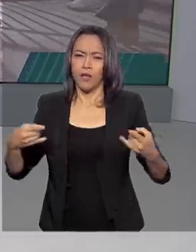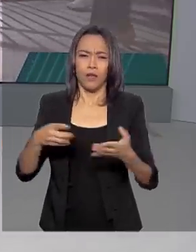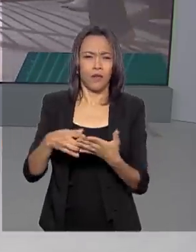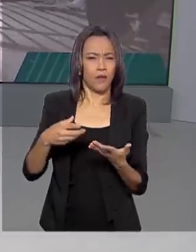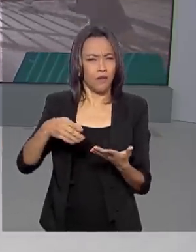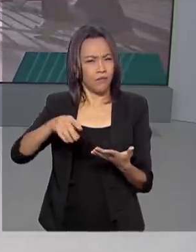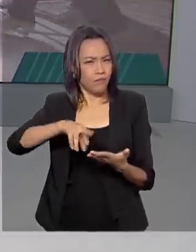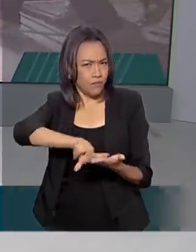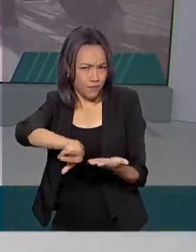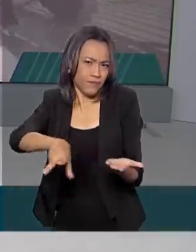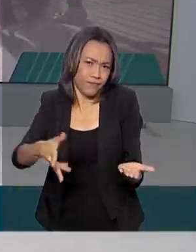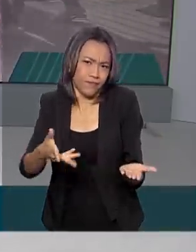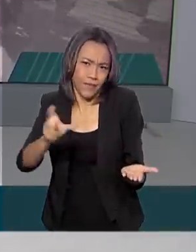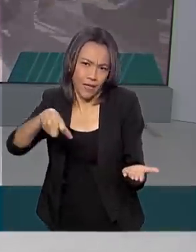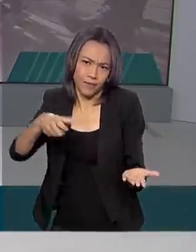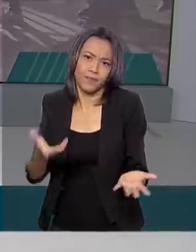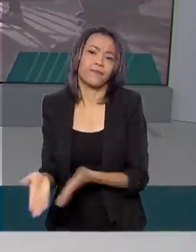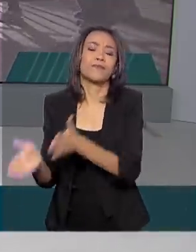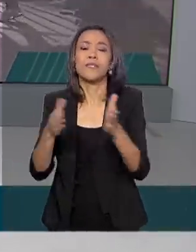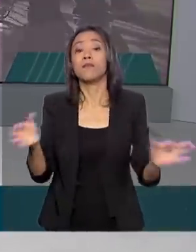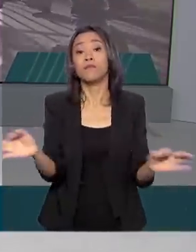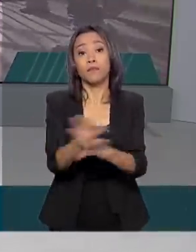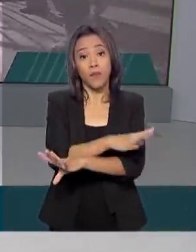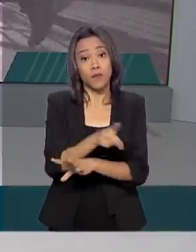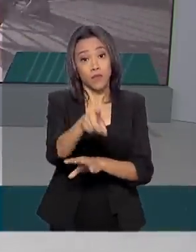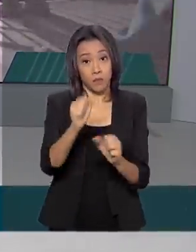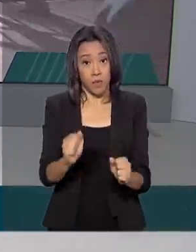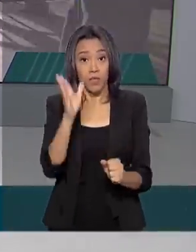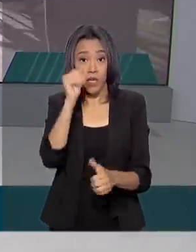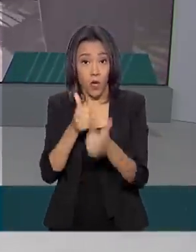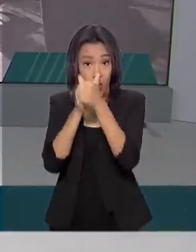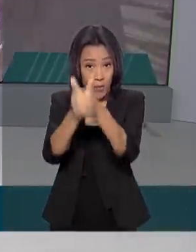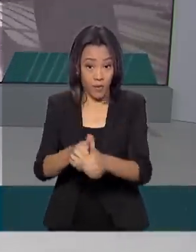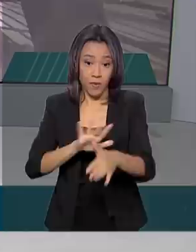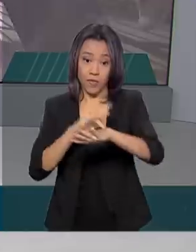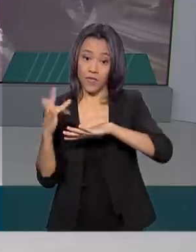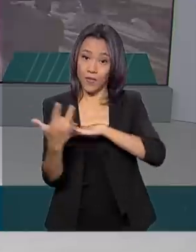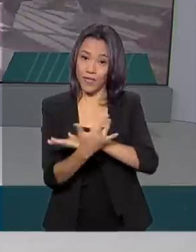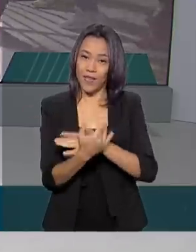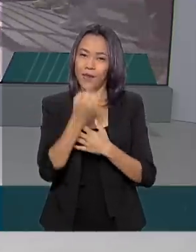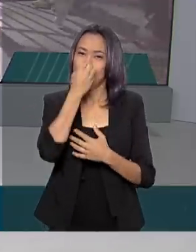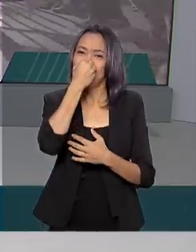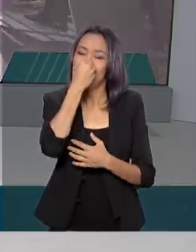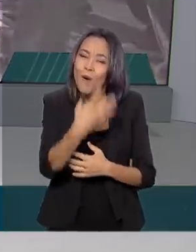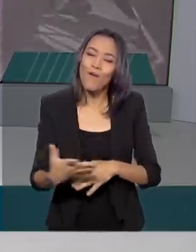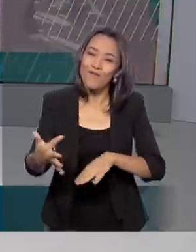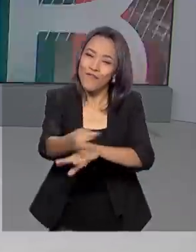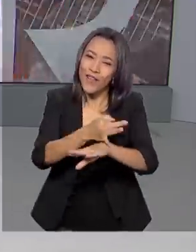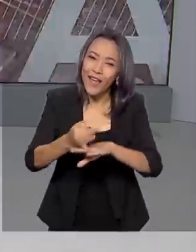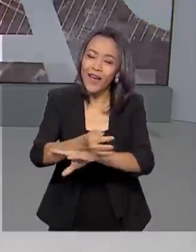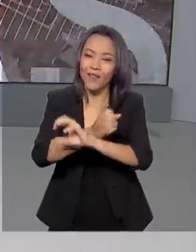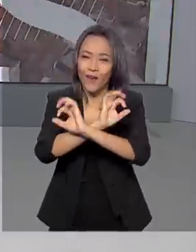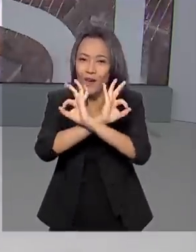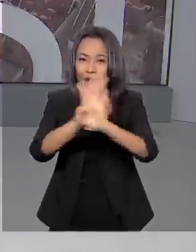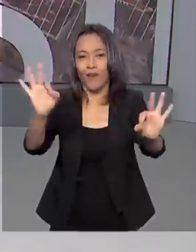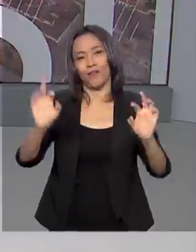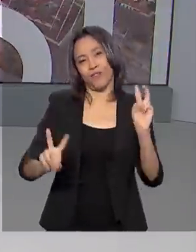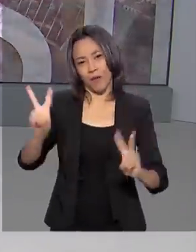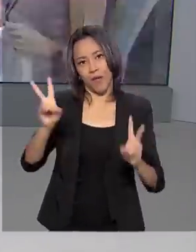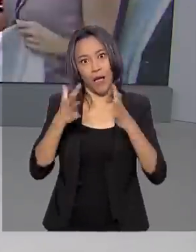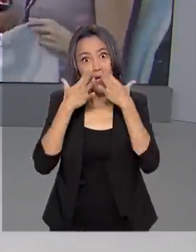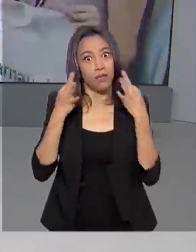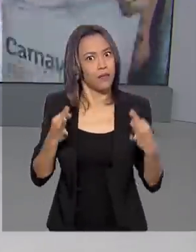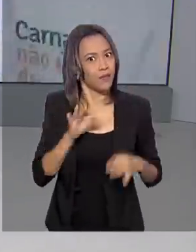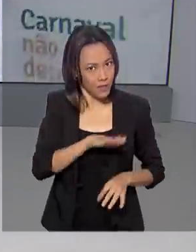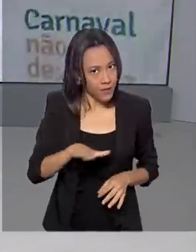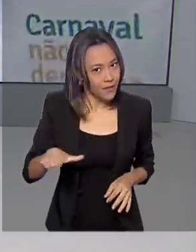Bem, o Brasil em Dia fica por aqui. Você pode também nos acompanhar pelas redes sociais. Bom feriado, ótimo carnaval, olho vivo